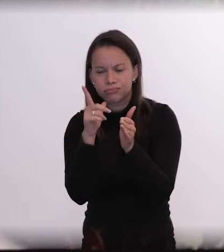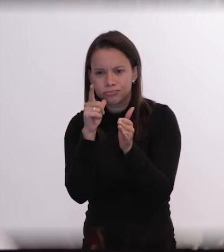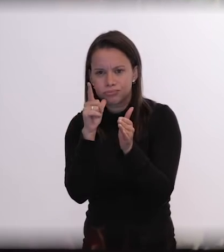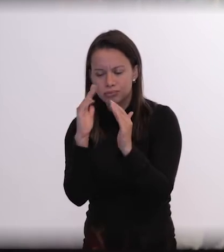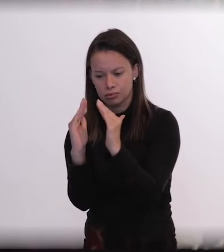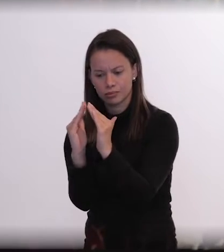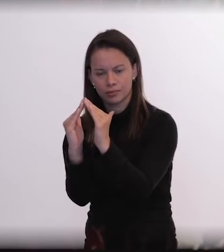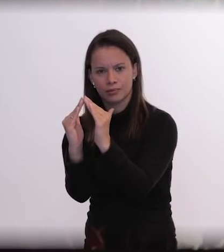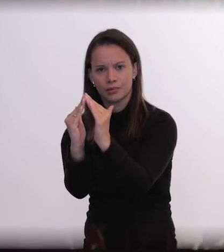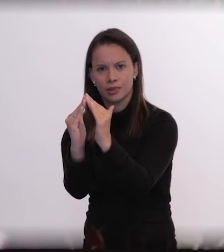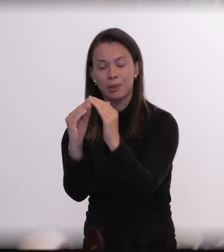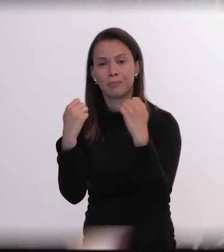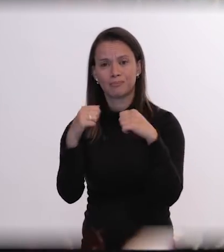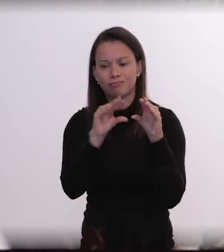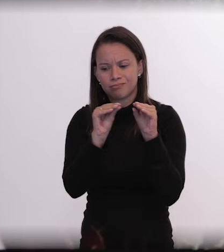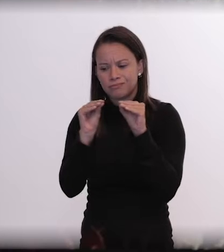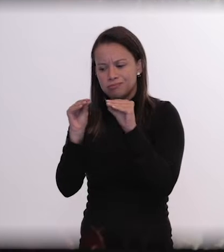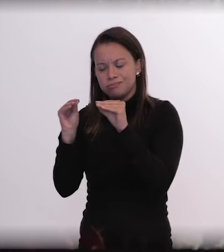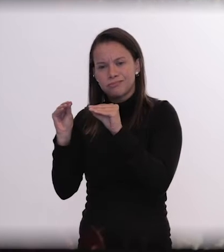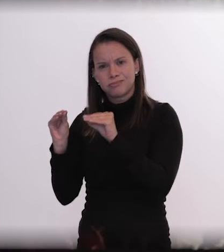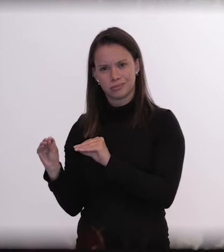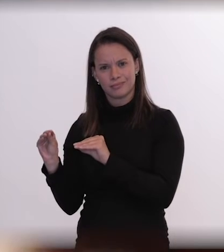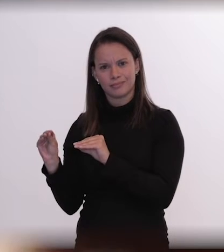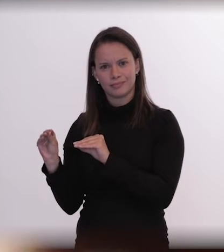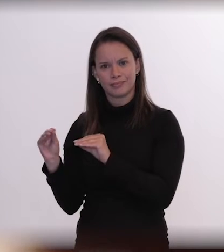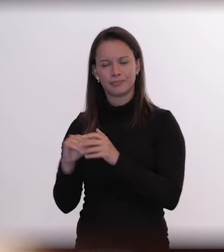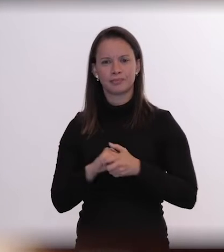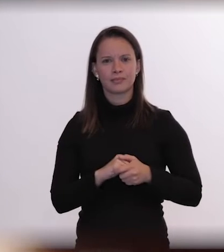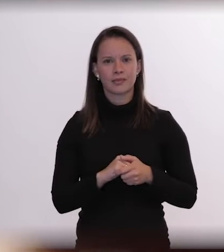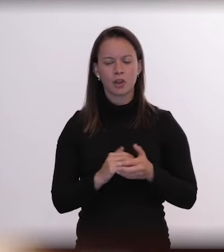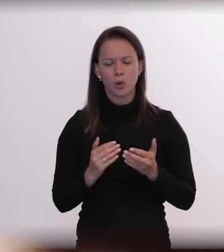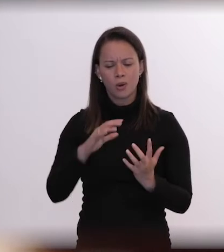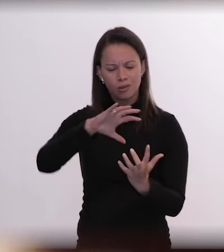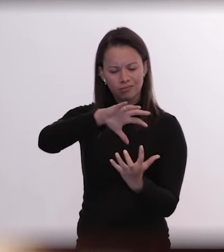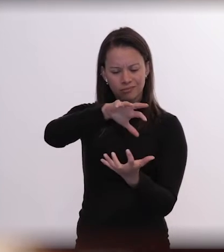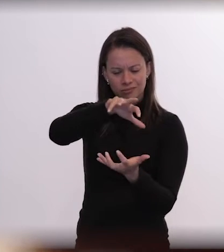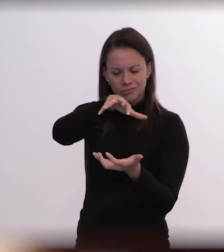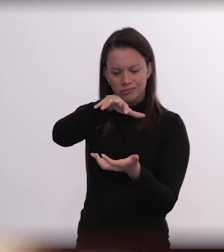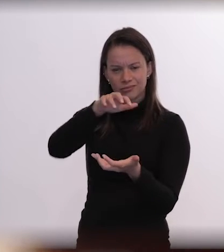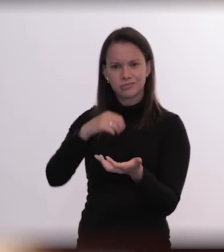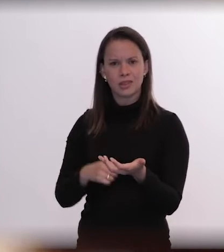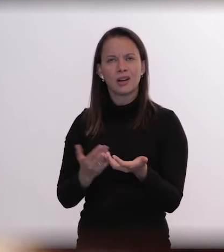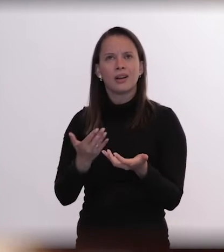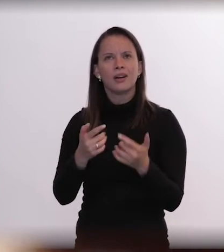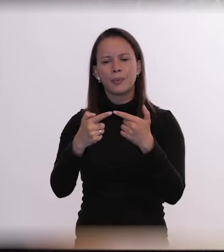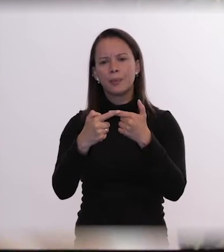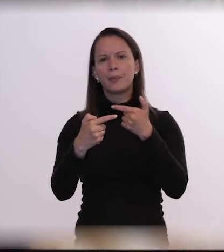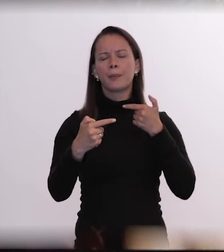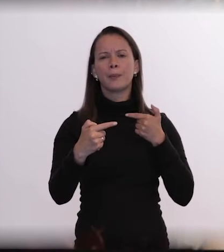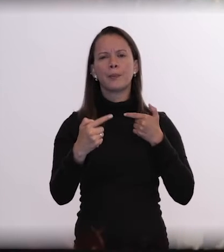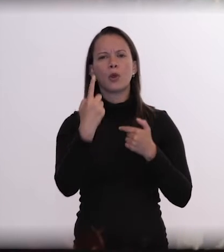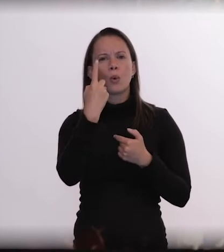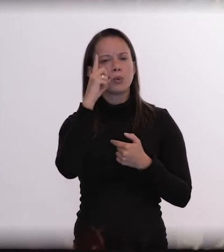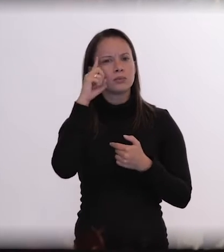sentem que de repente elas vivem num mundo onde agora, na semana passada, em